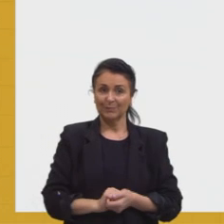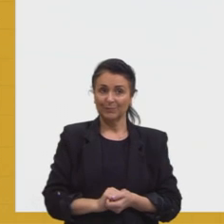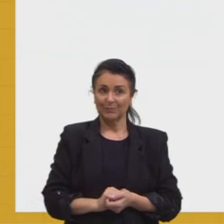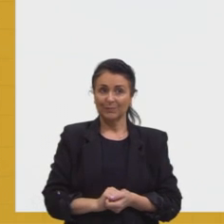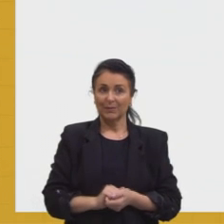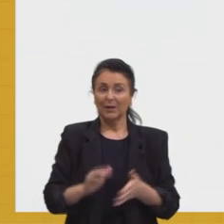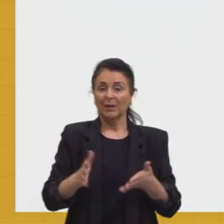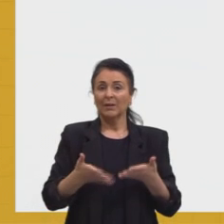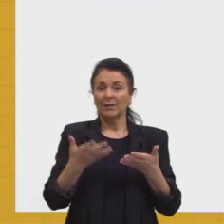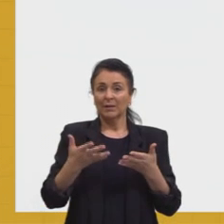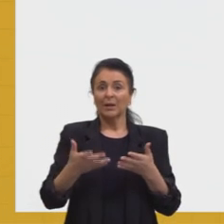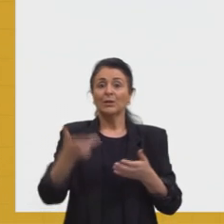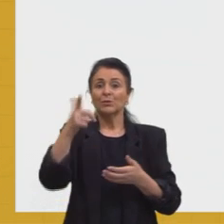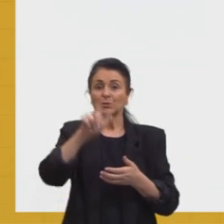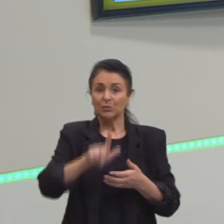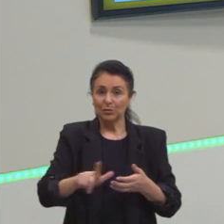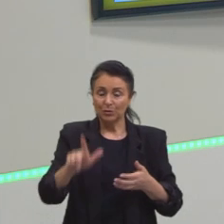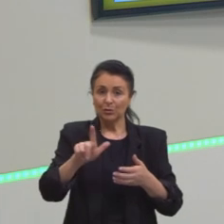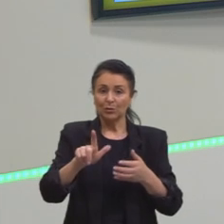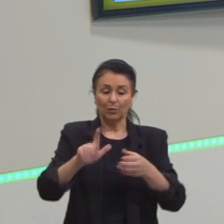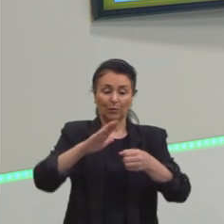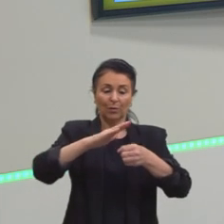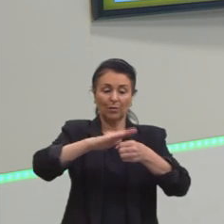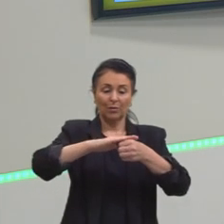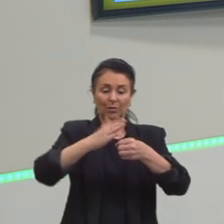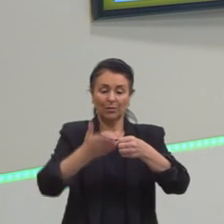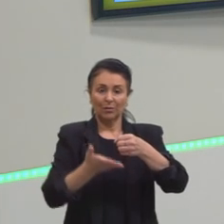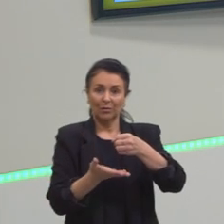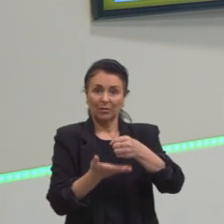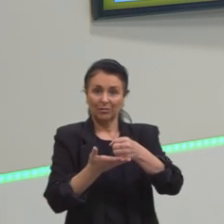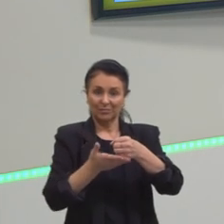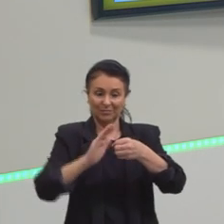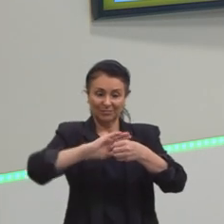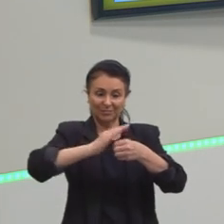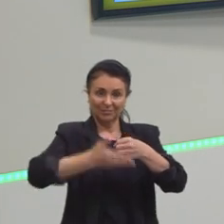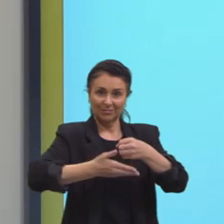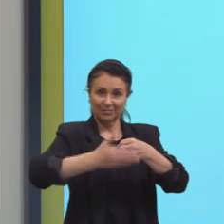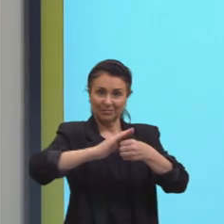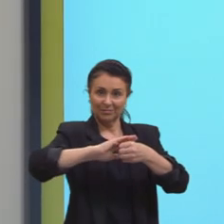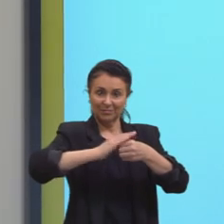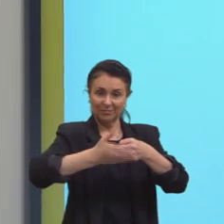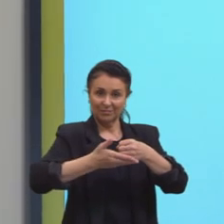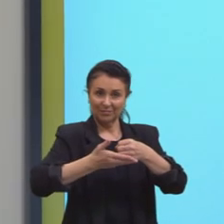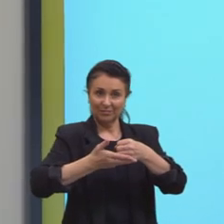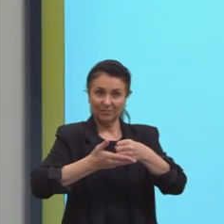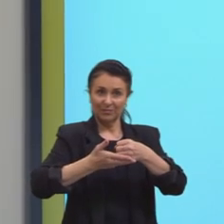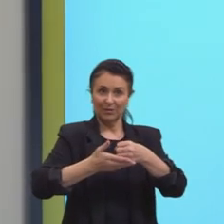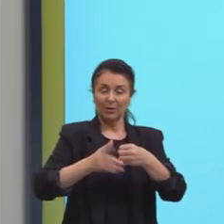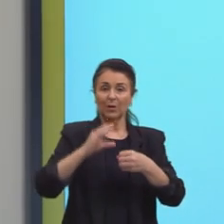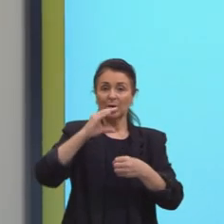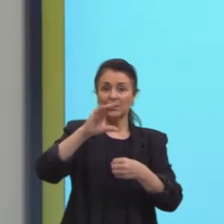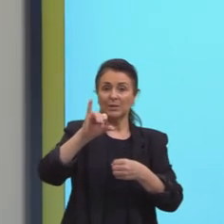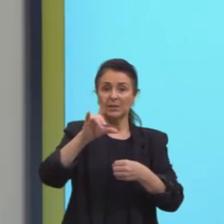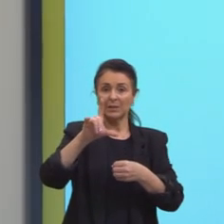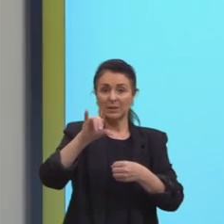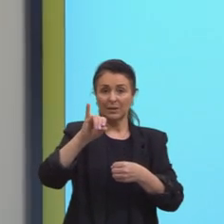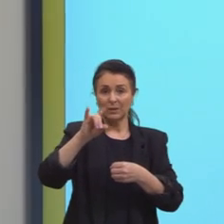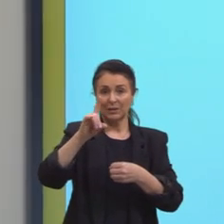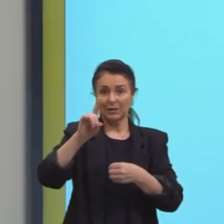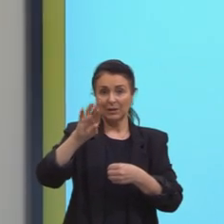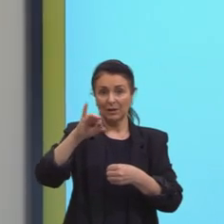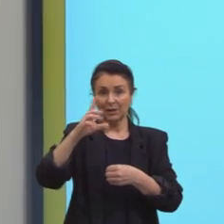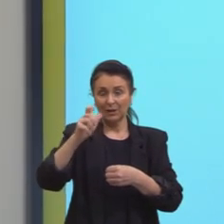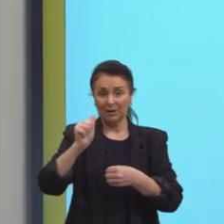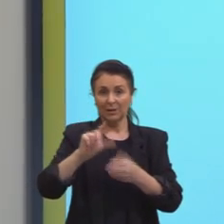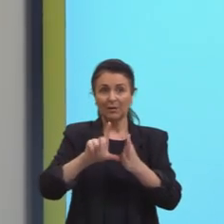Então, aqui nós temos o cilindro que envolve o globo, que foi aquele que eu falei inicialmente, o cilindro envolvendo o globo, depois nós temos